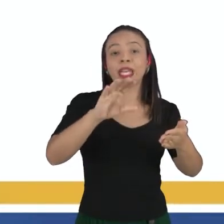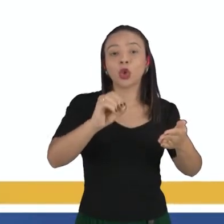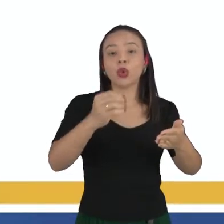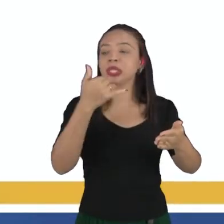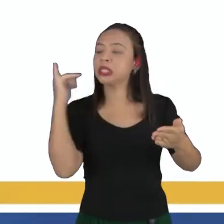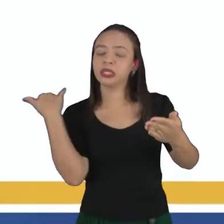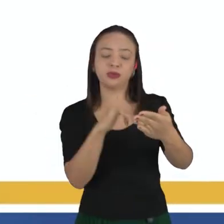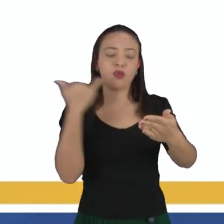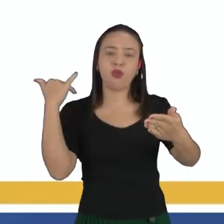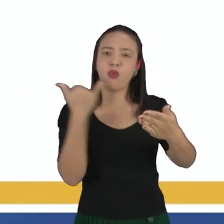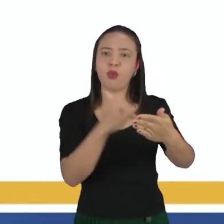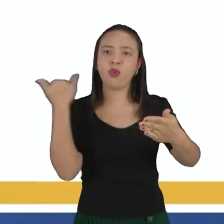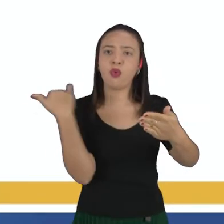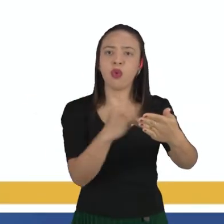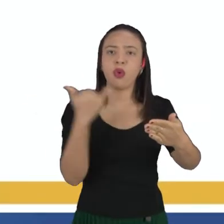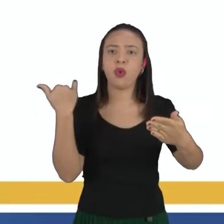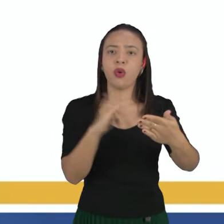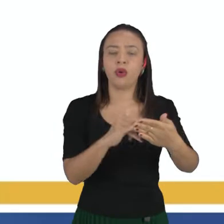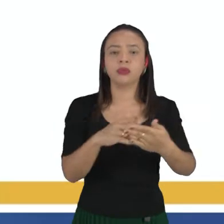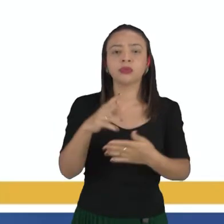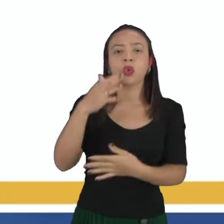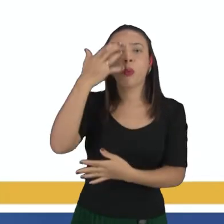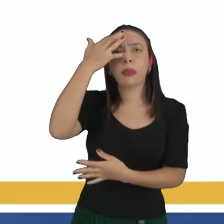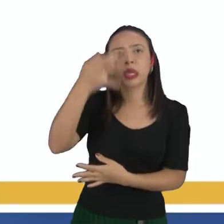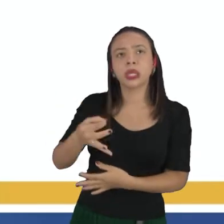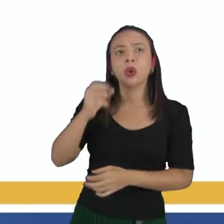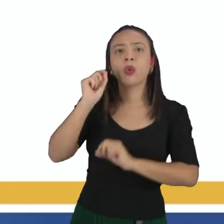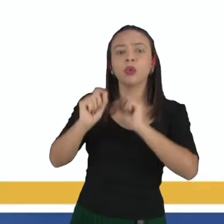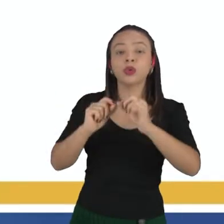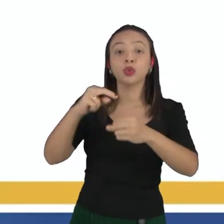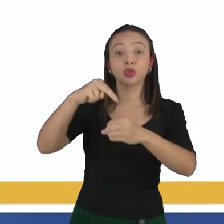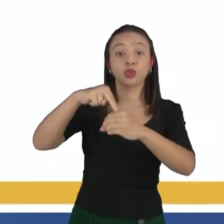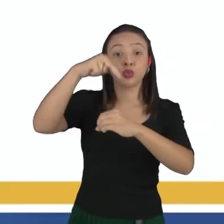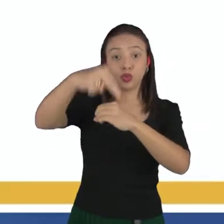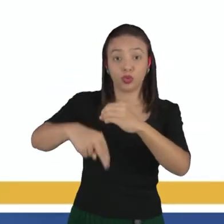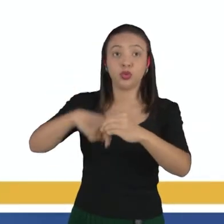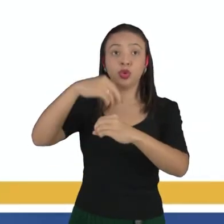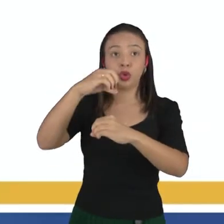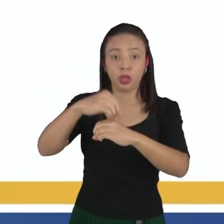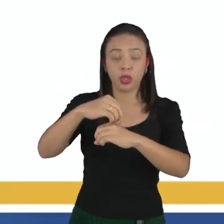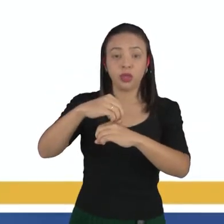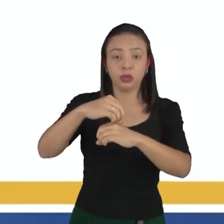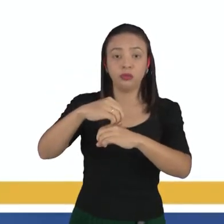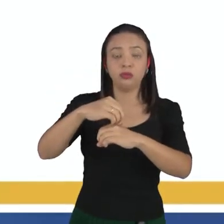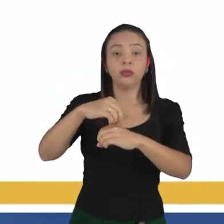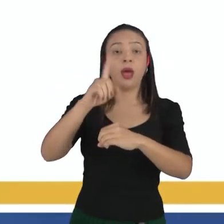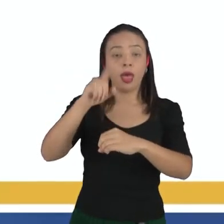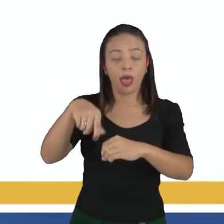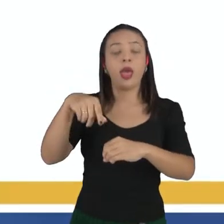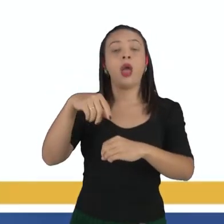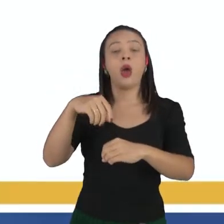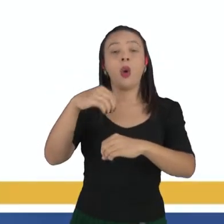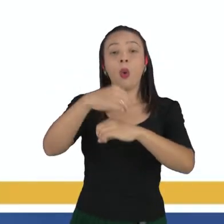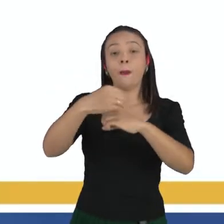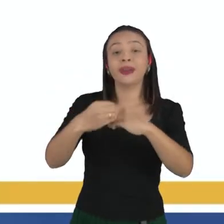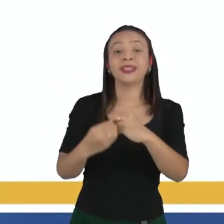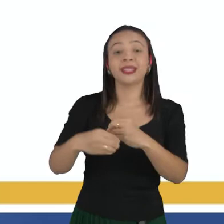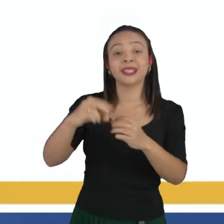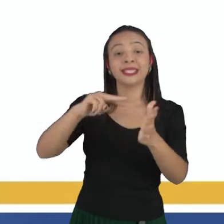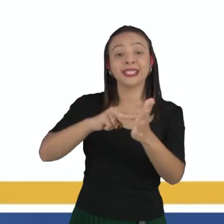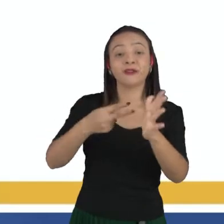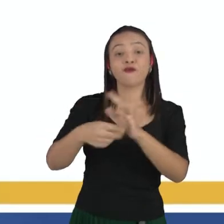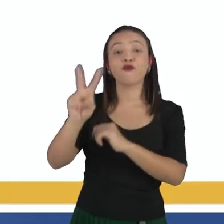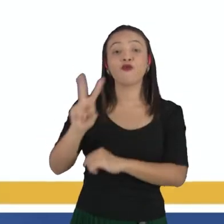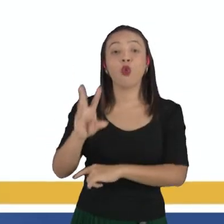conclusões a partir desse experimento. Os neutros são partículas subatômicas de carga nula